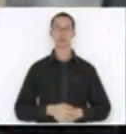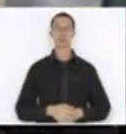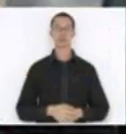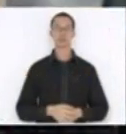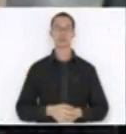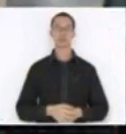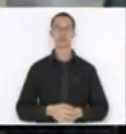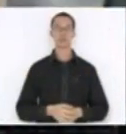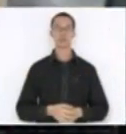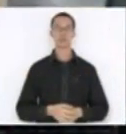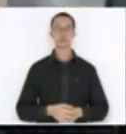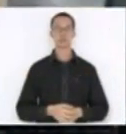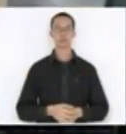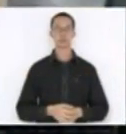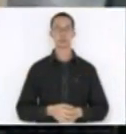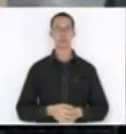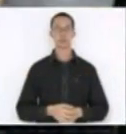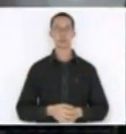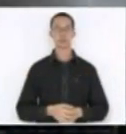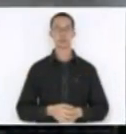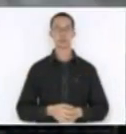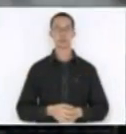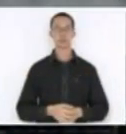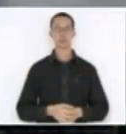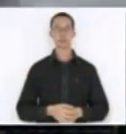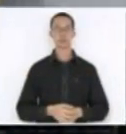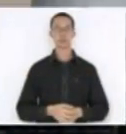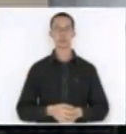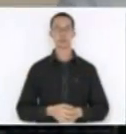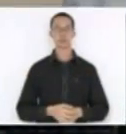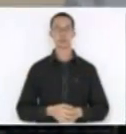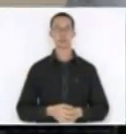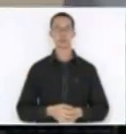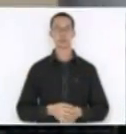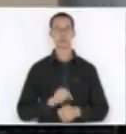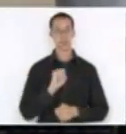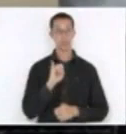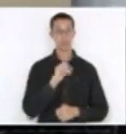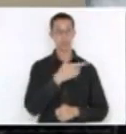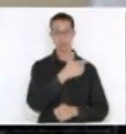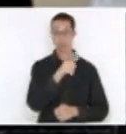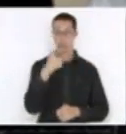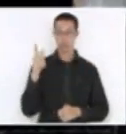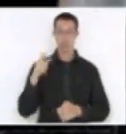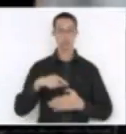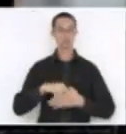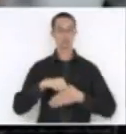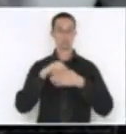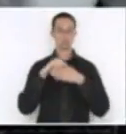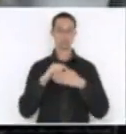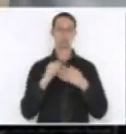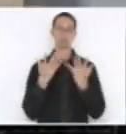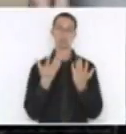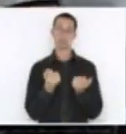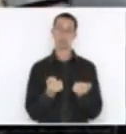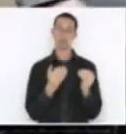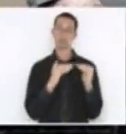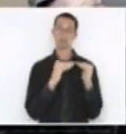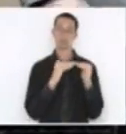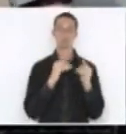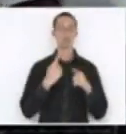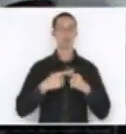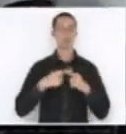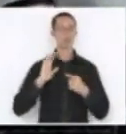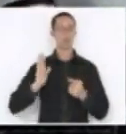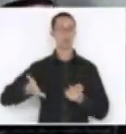Inclua na próxima sessão. posso fazer isso se houver acordo de liderança, porque havia um acordo para colocar na pauta